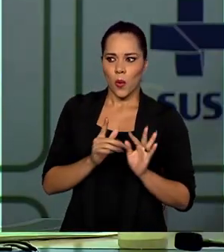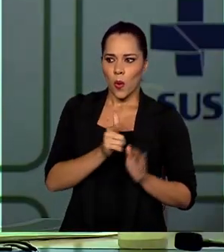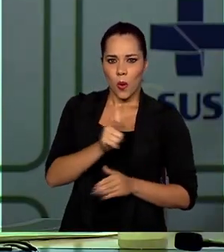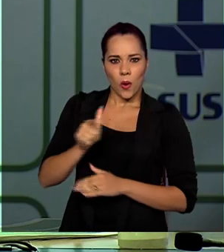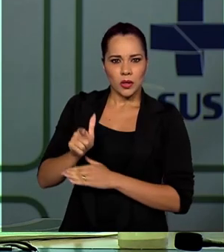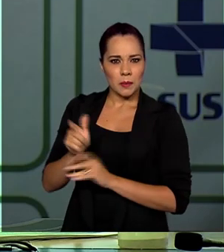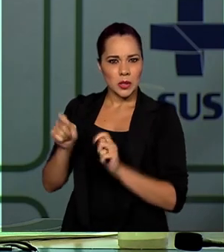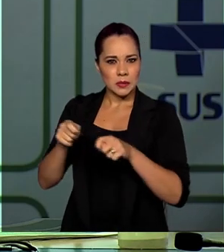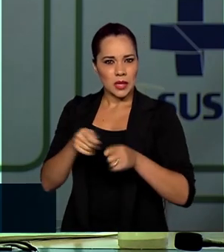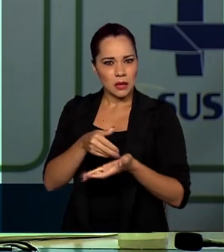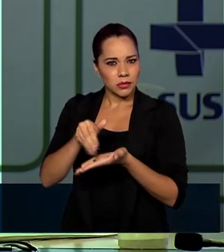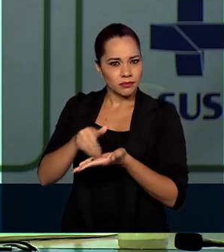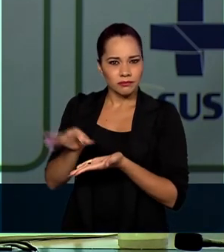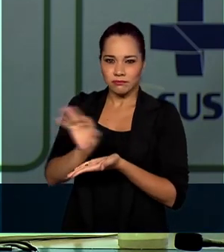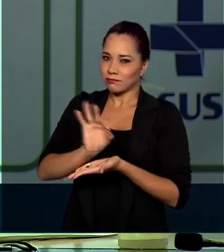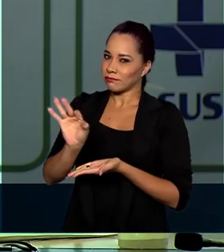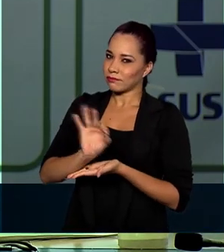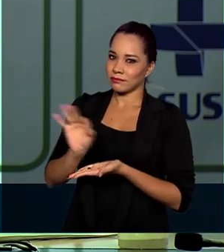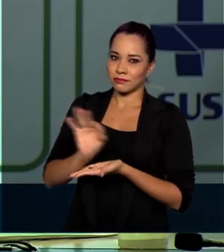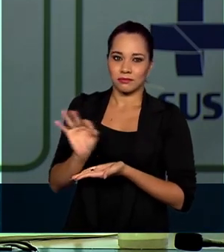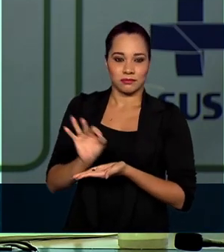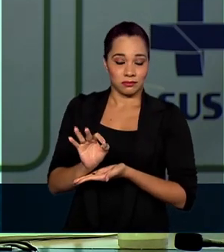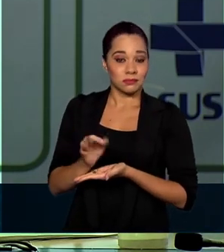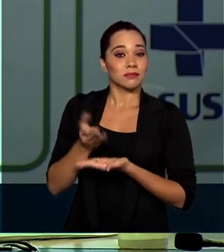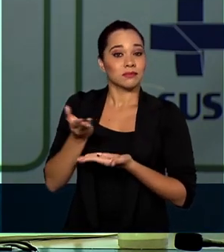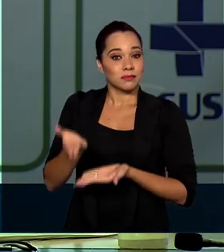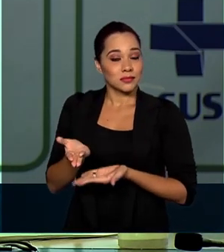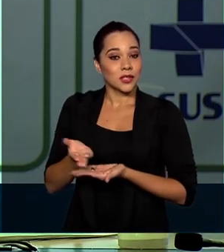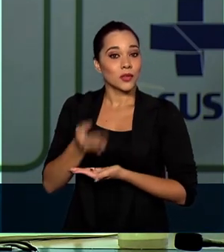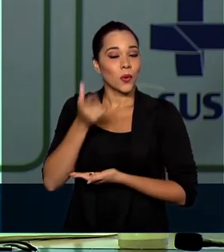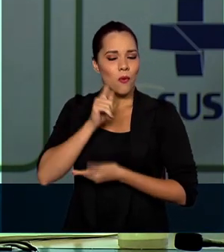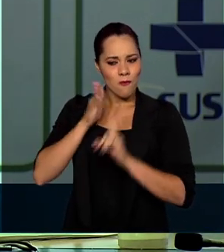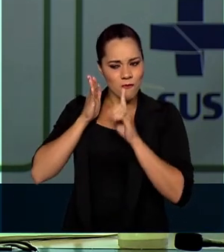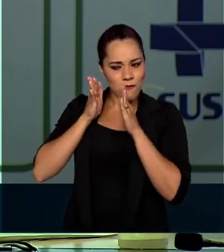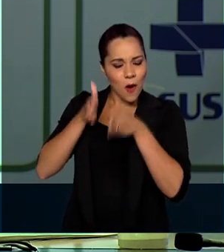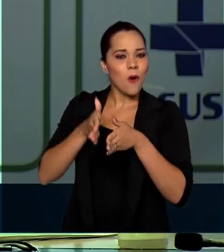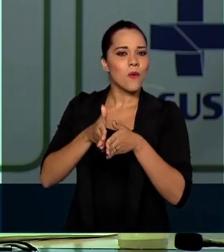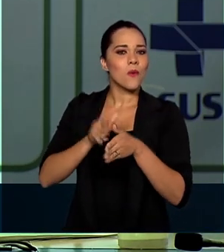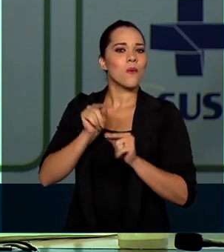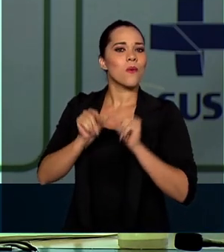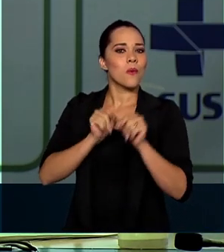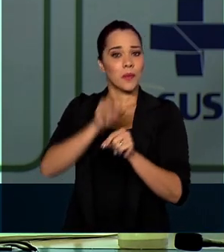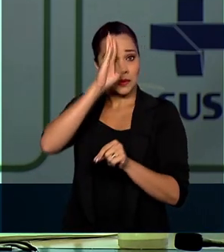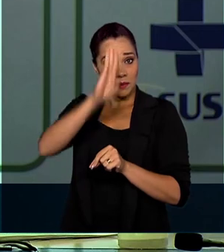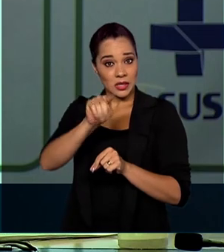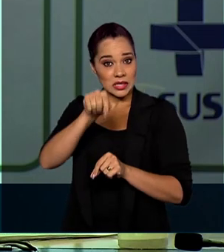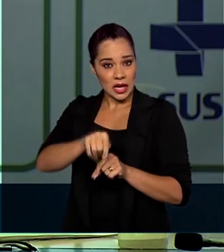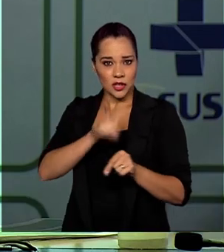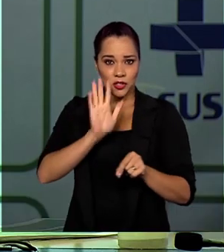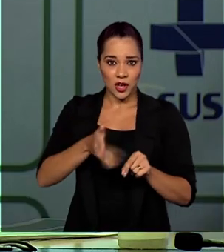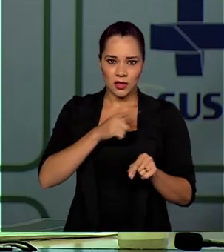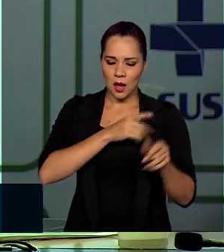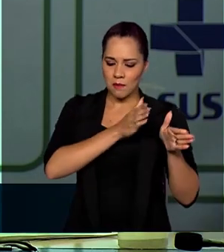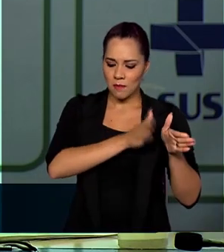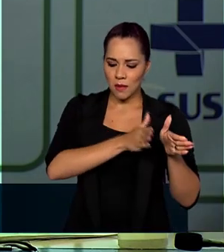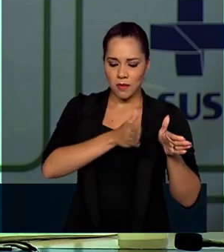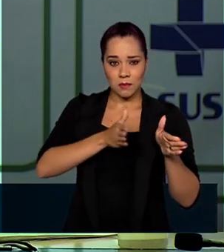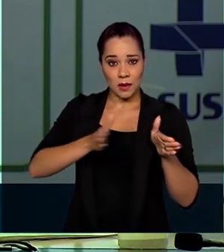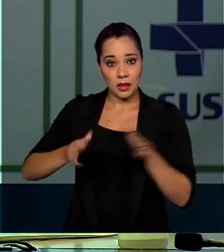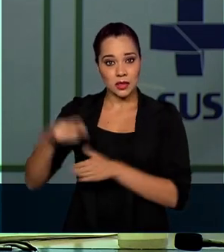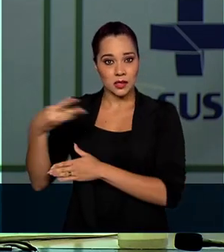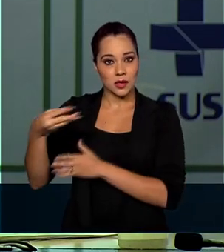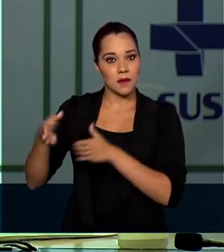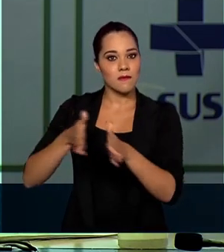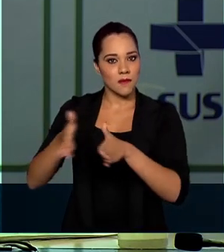possibilidade e, dessa forma, estamos com foco principalmente naquelas que estão na